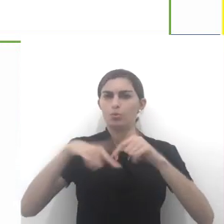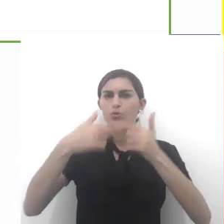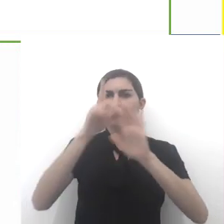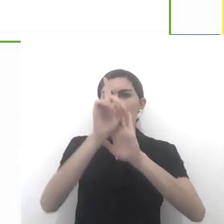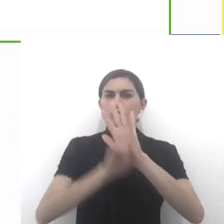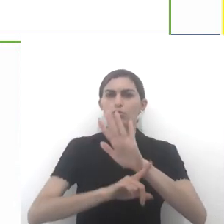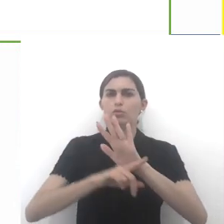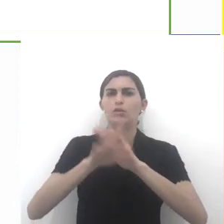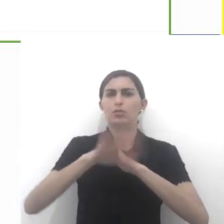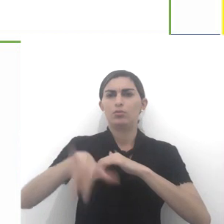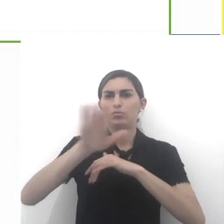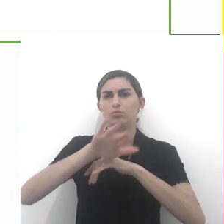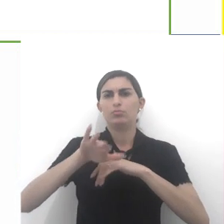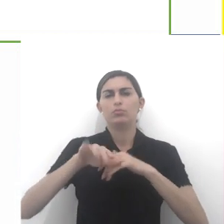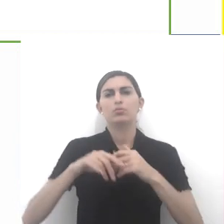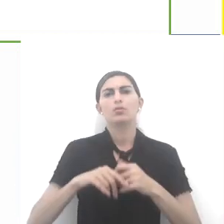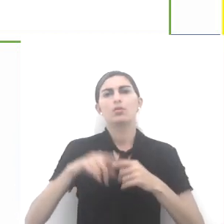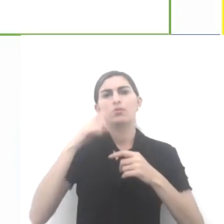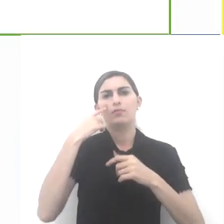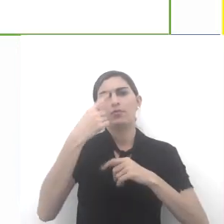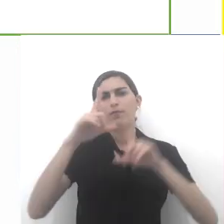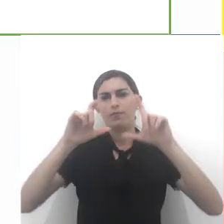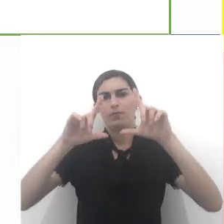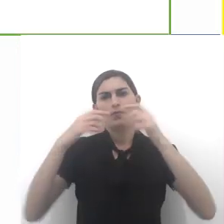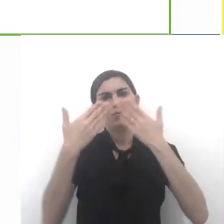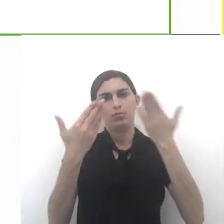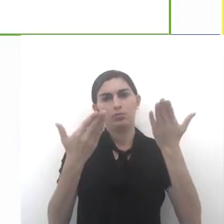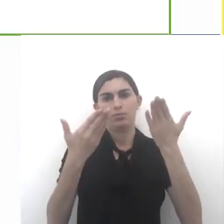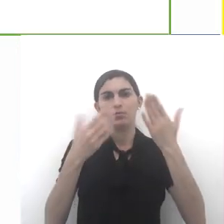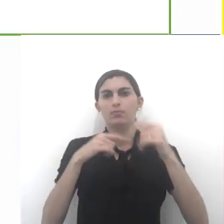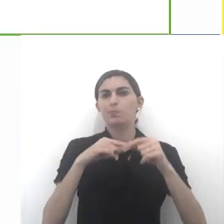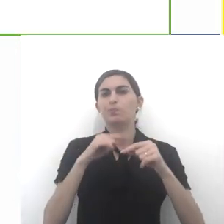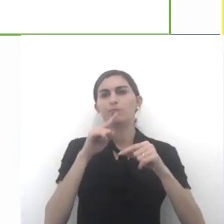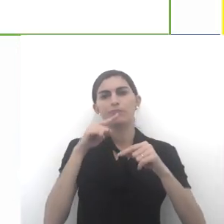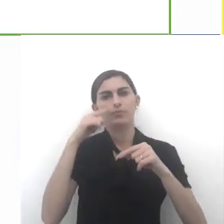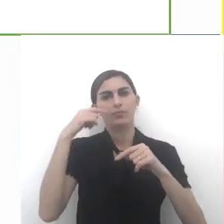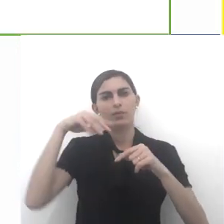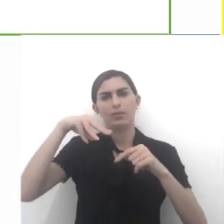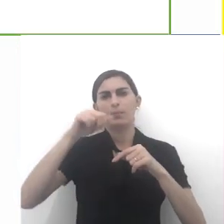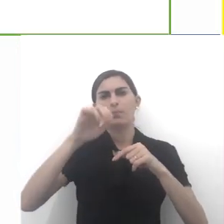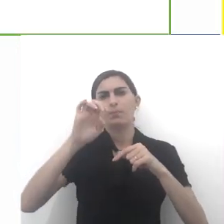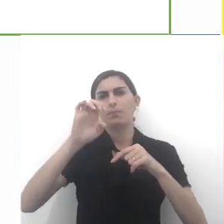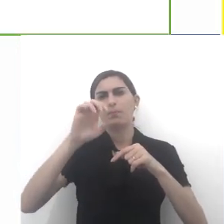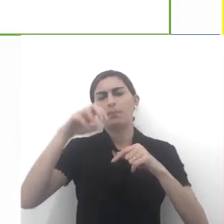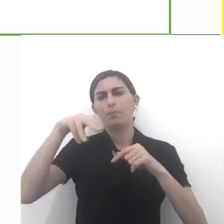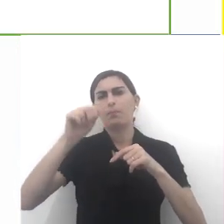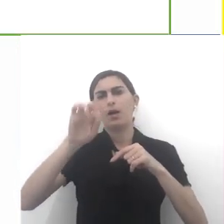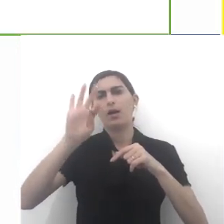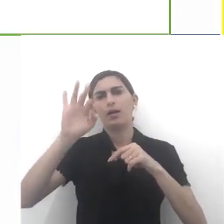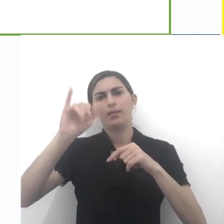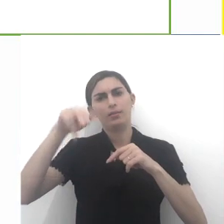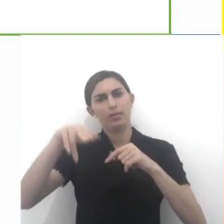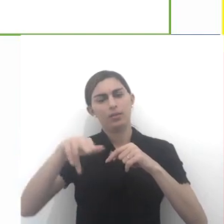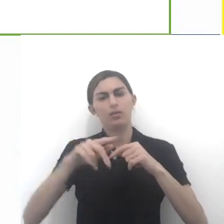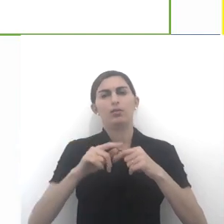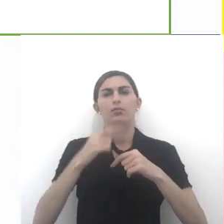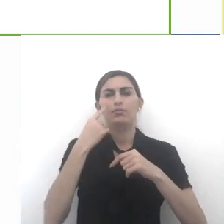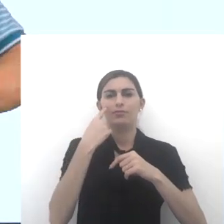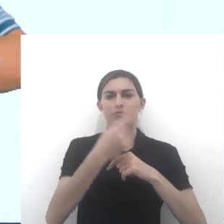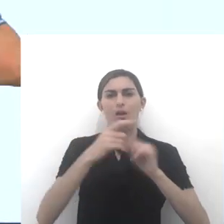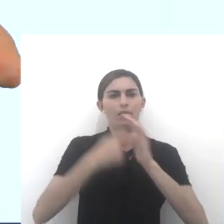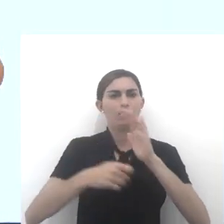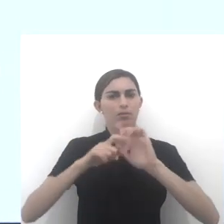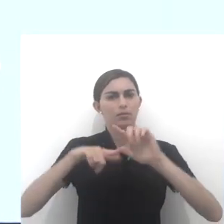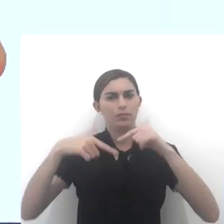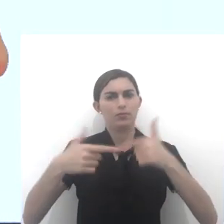direitos, civis. Olhe na tela a figura dele, a foto dele, Mater Luther King Jr. Então